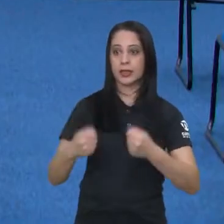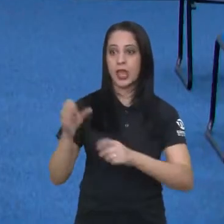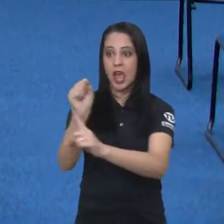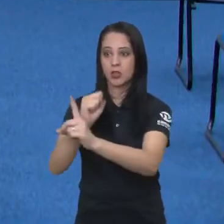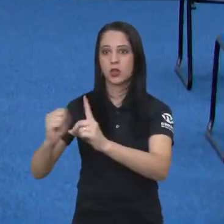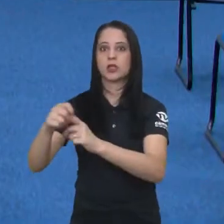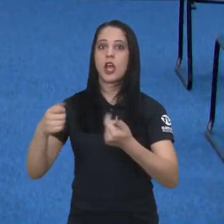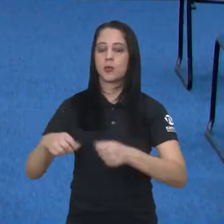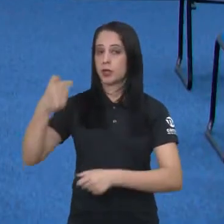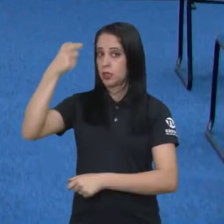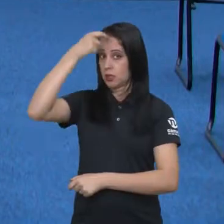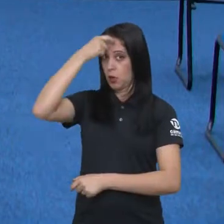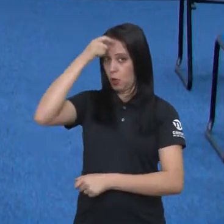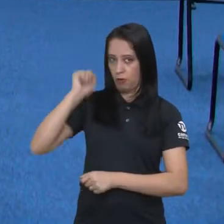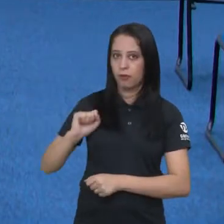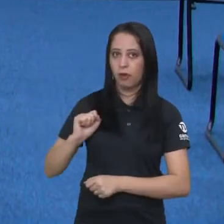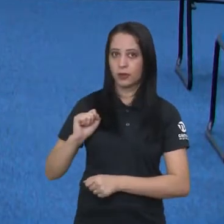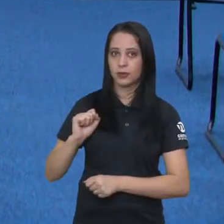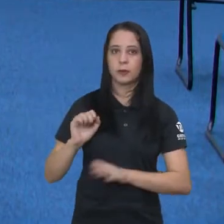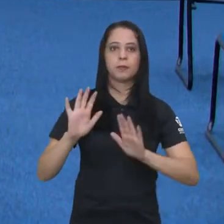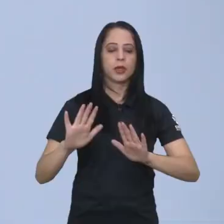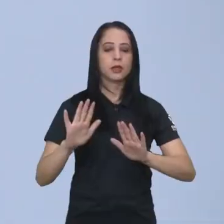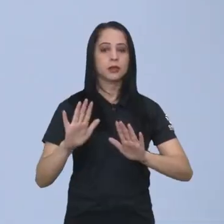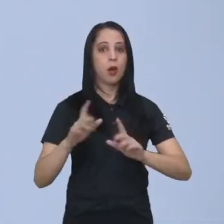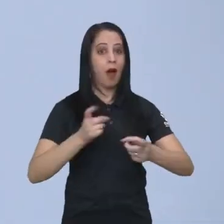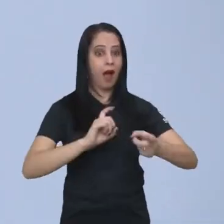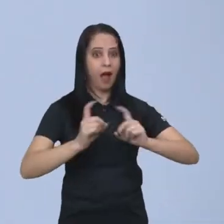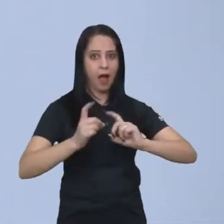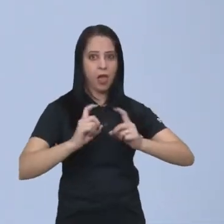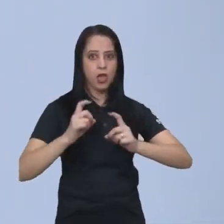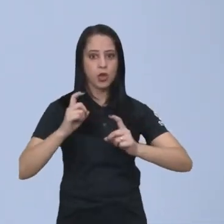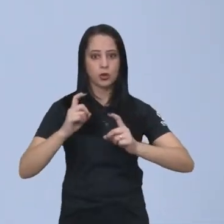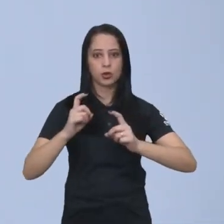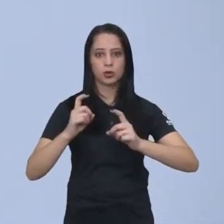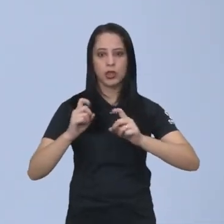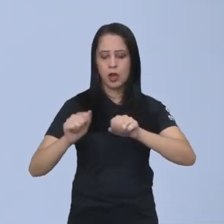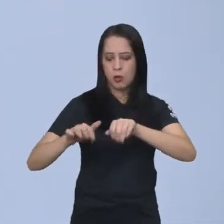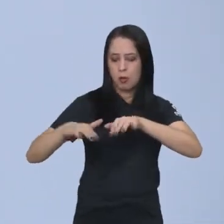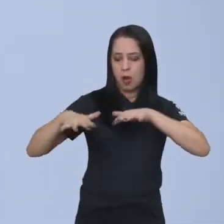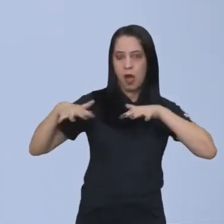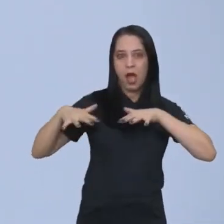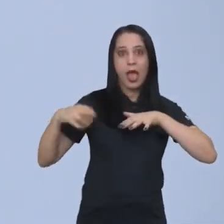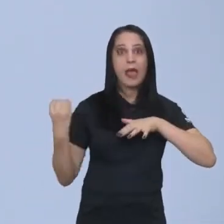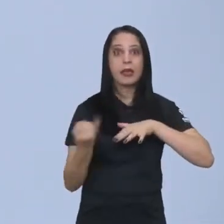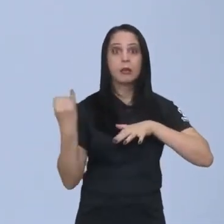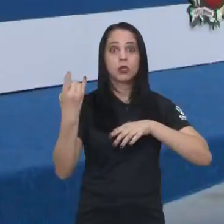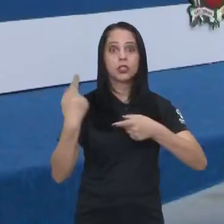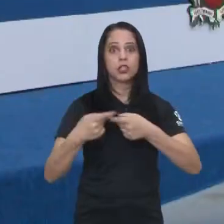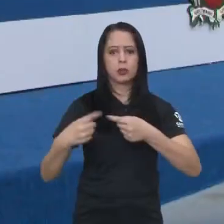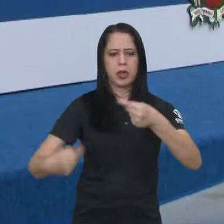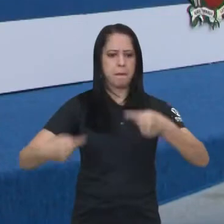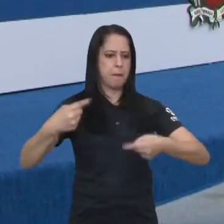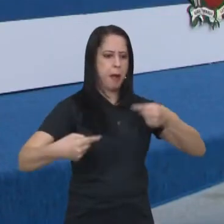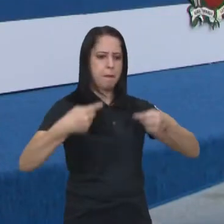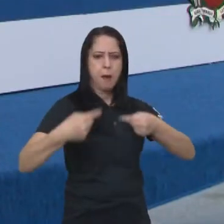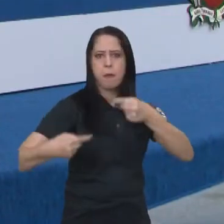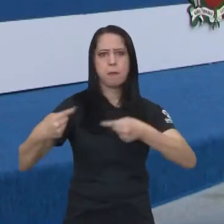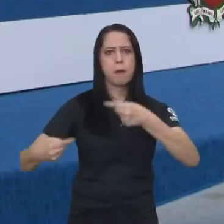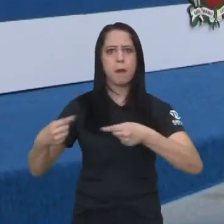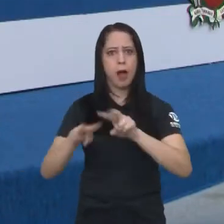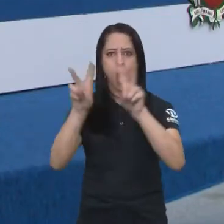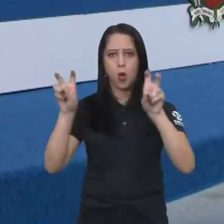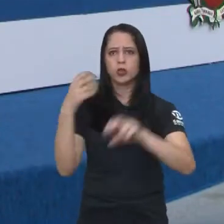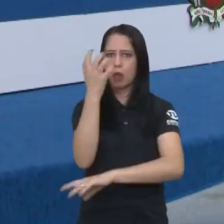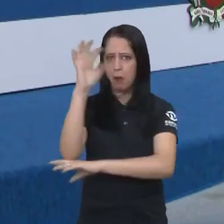pode ser feito para ampliar a consciência da população. Para ele, este encontro é uma ótima alternativa para debater boas